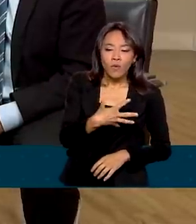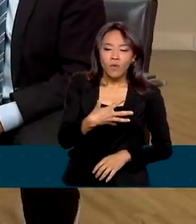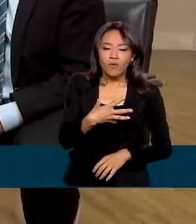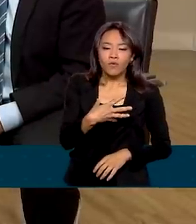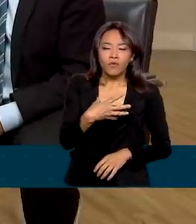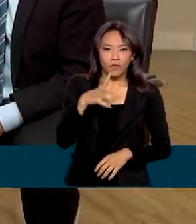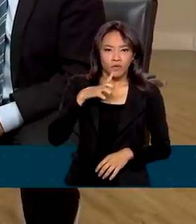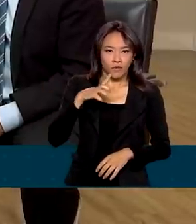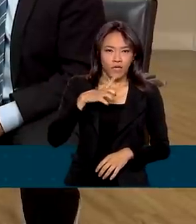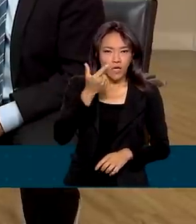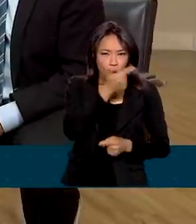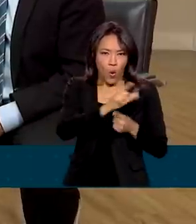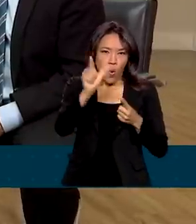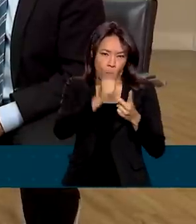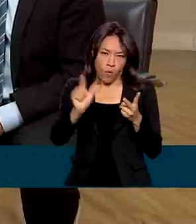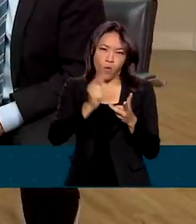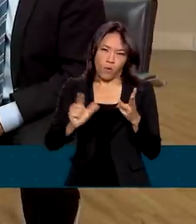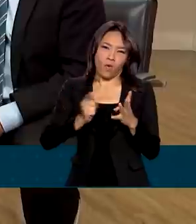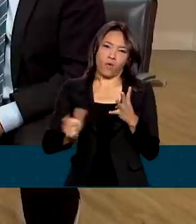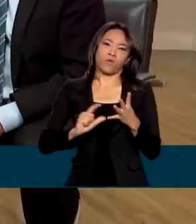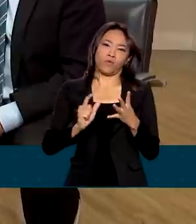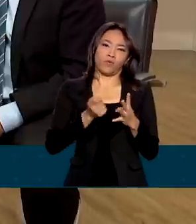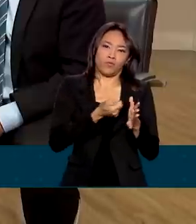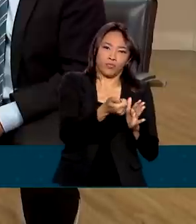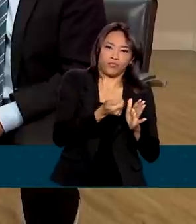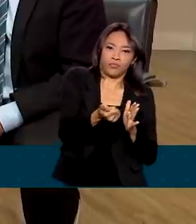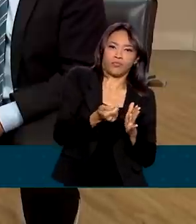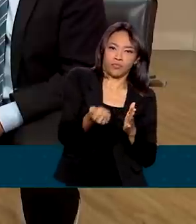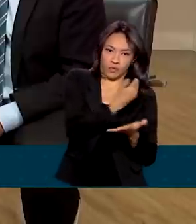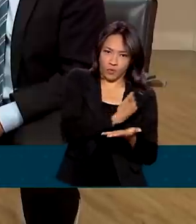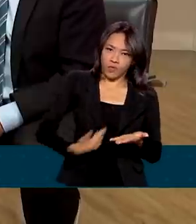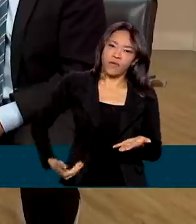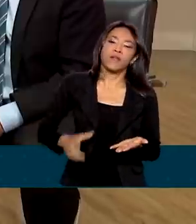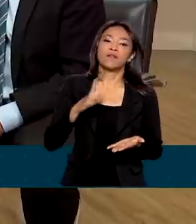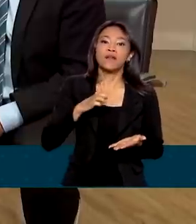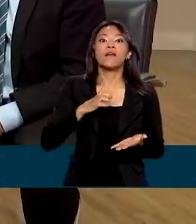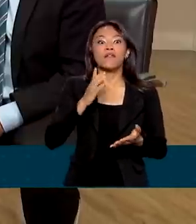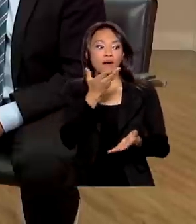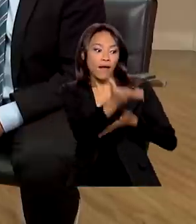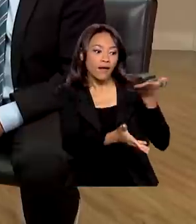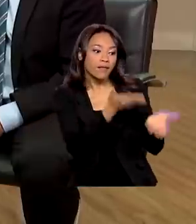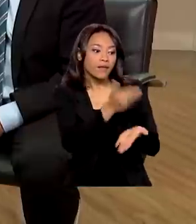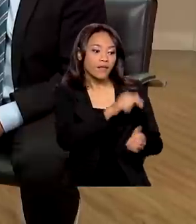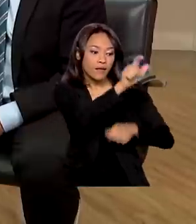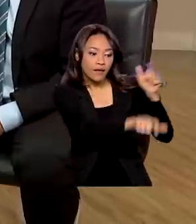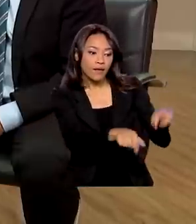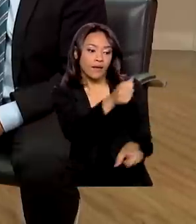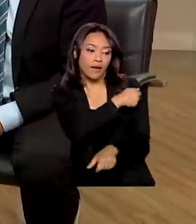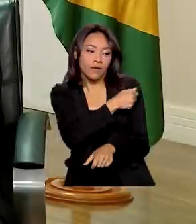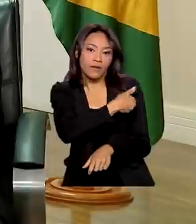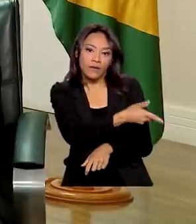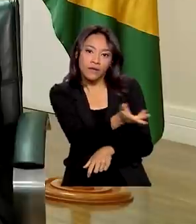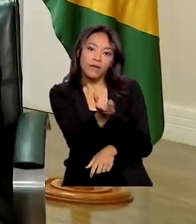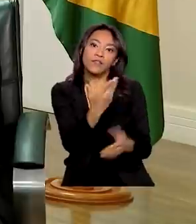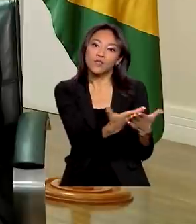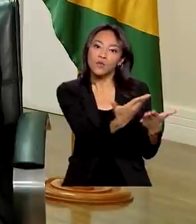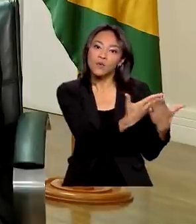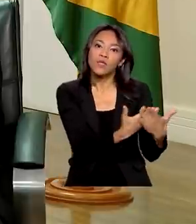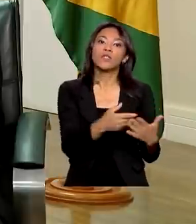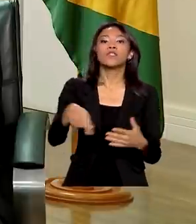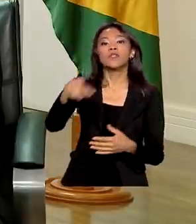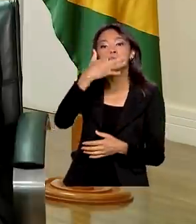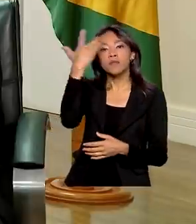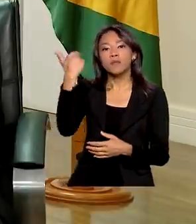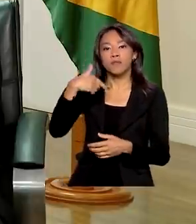outros benefícios e vai atender, inclusive, estudantes e produtores rurais também, é isso? Exatamente,